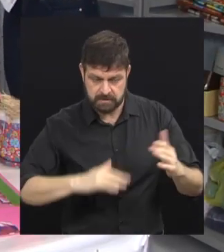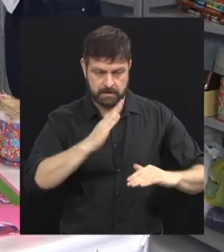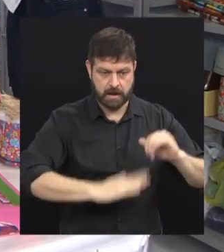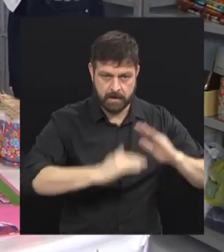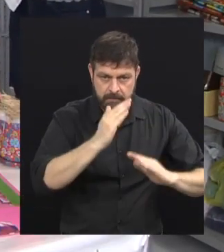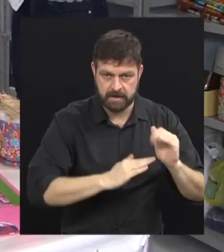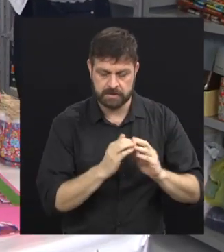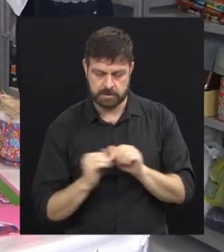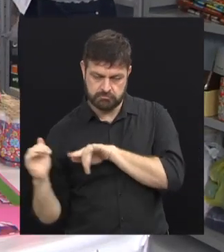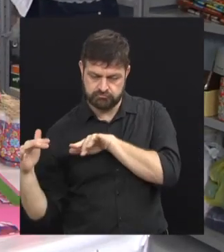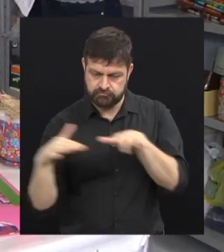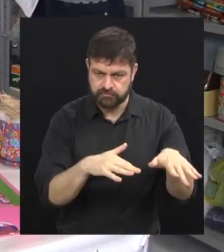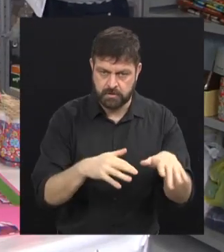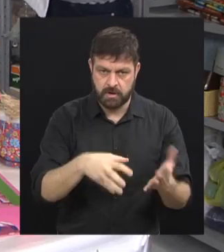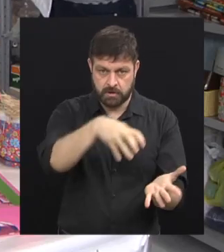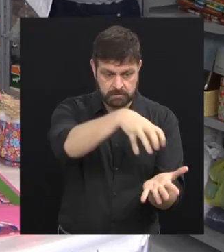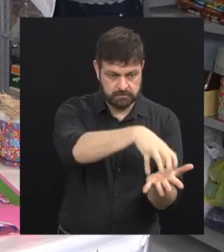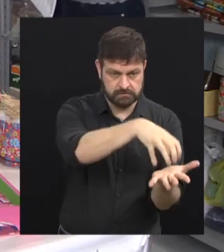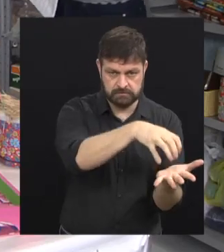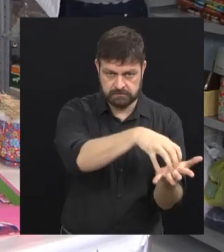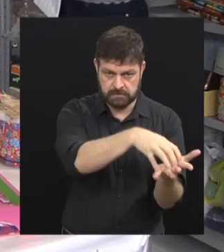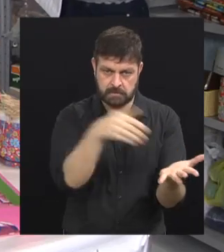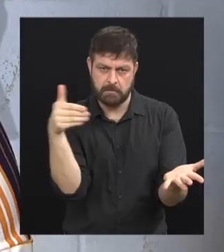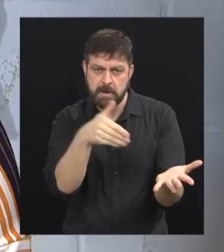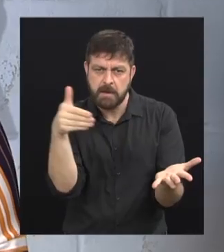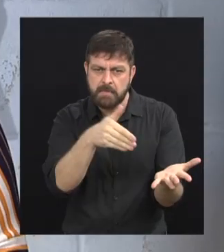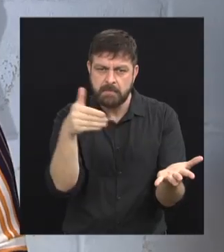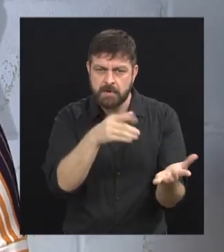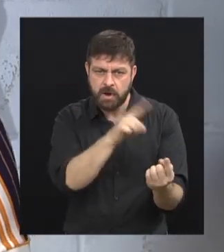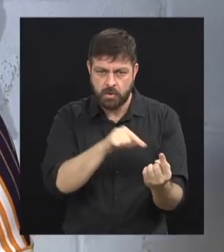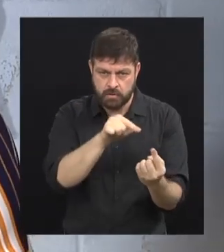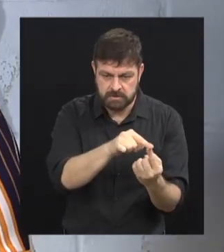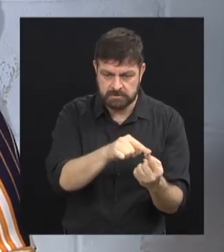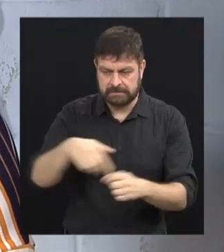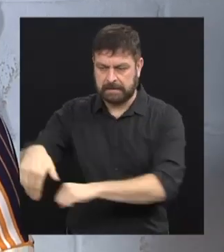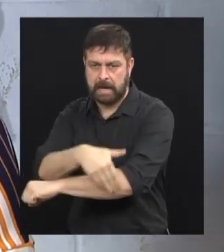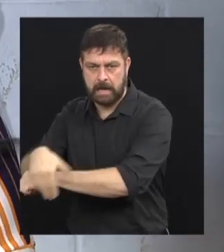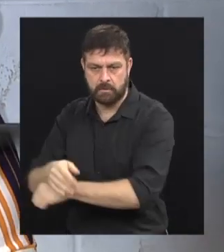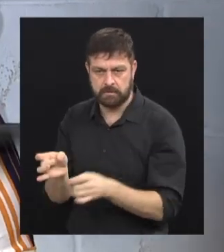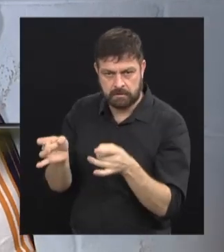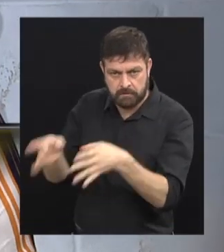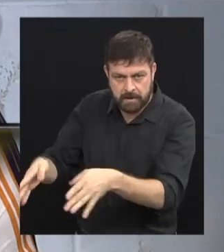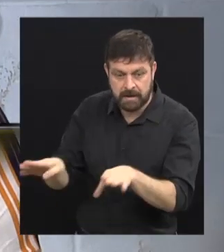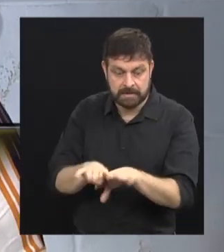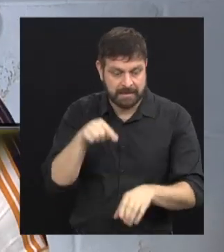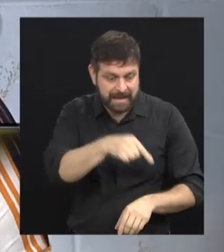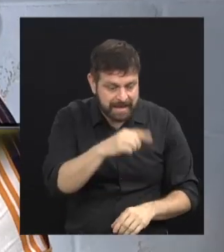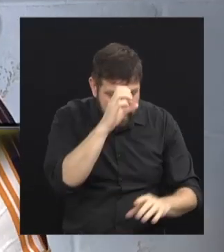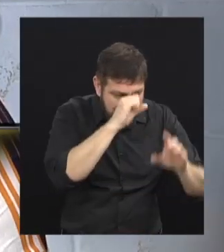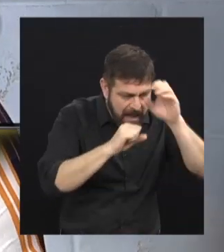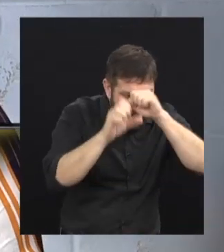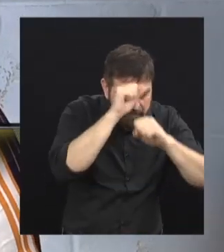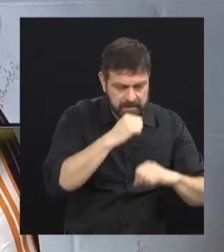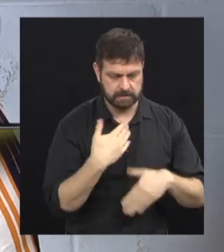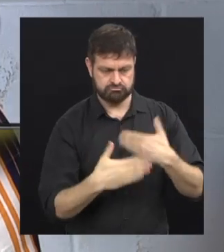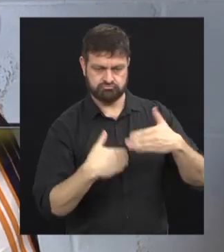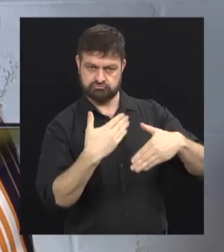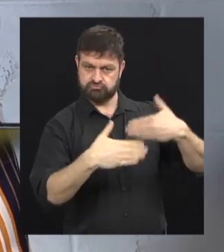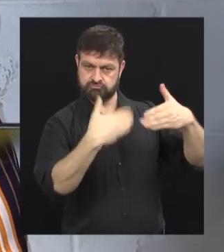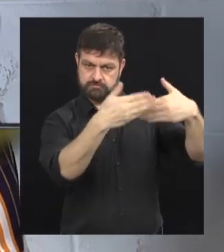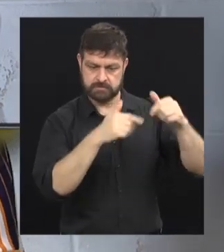estarem fazendo aqui nesse espaço nosso, para não só sair da rua, mas também ter um aprendizado, ter um